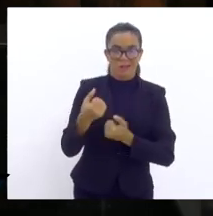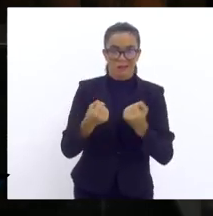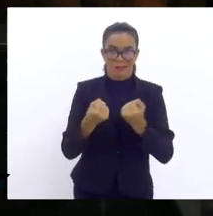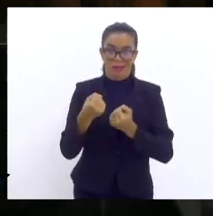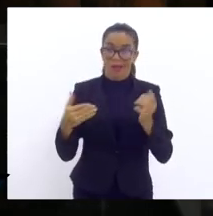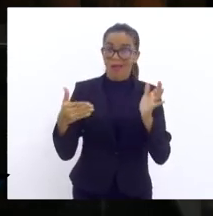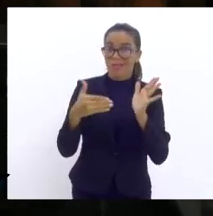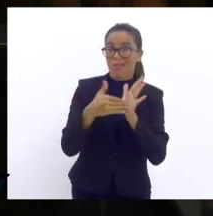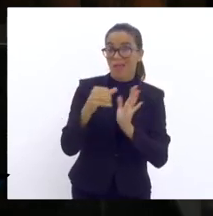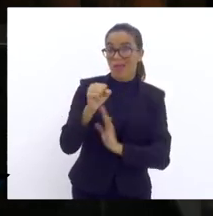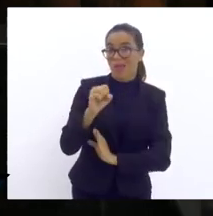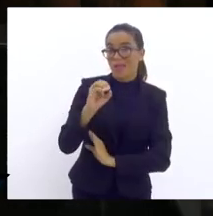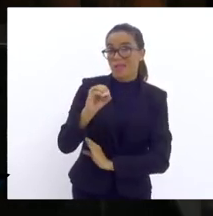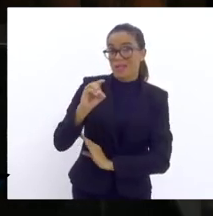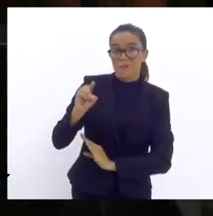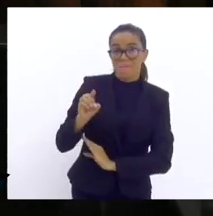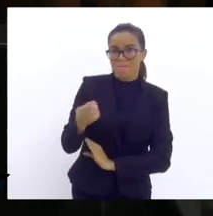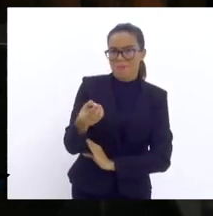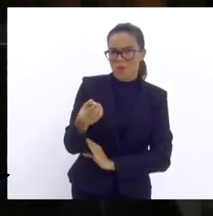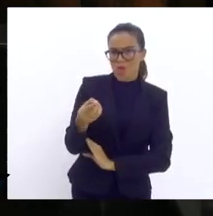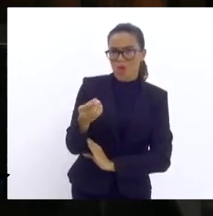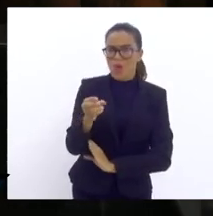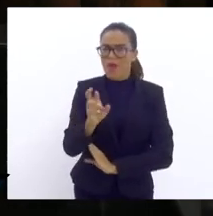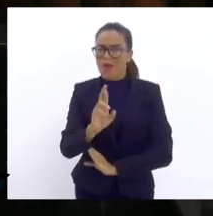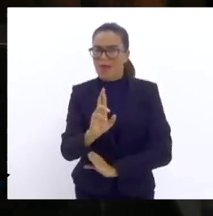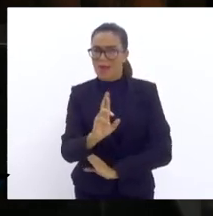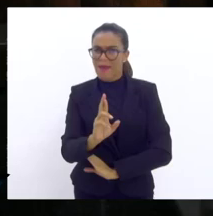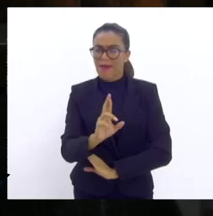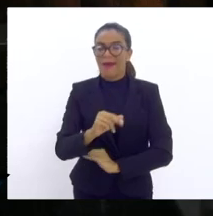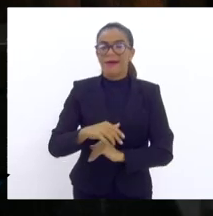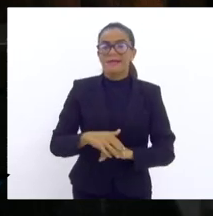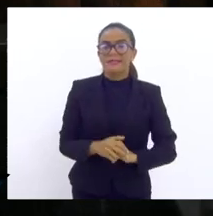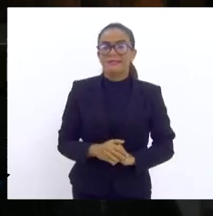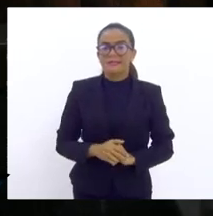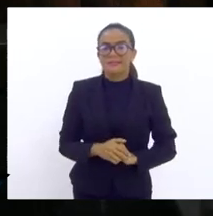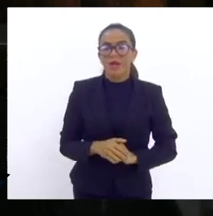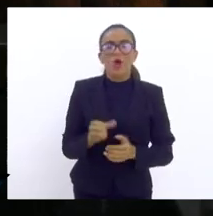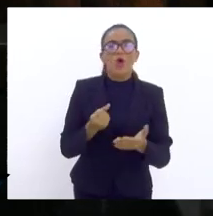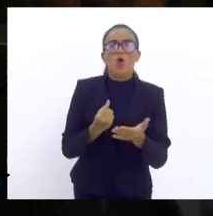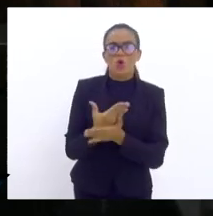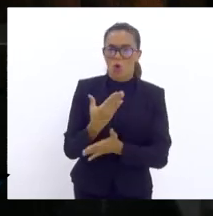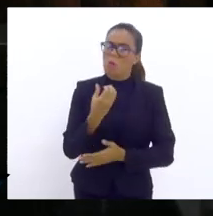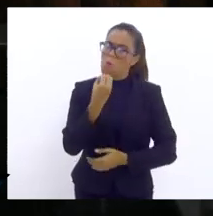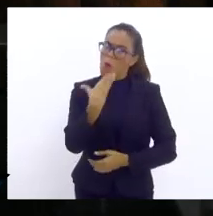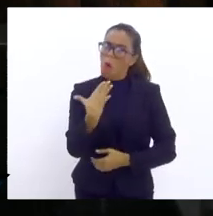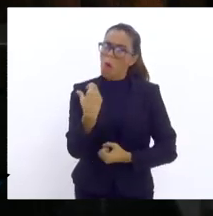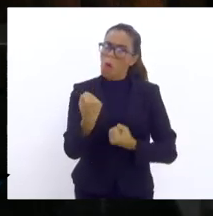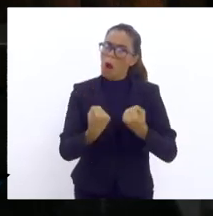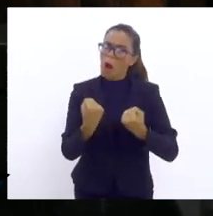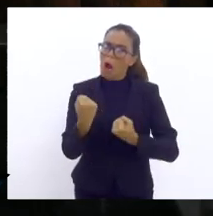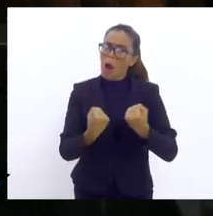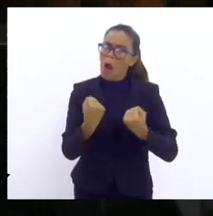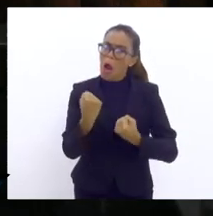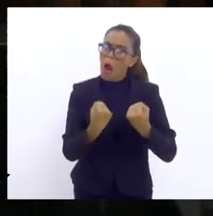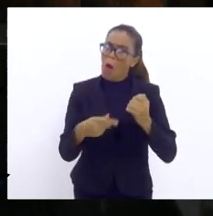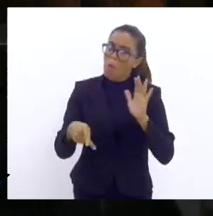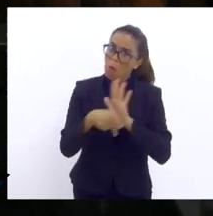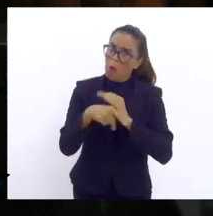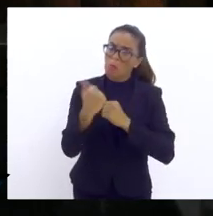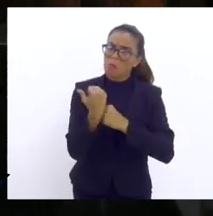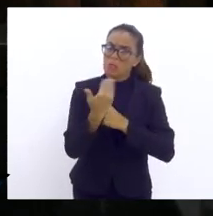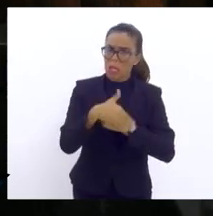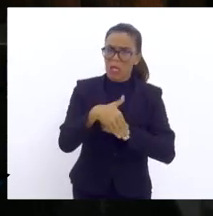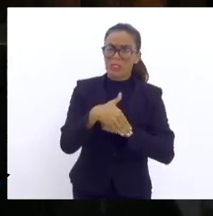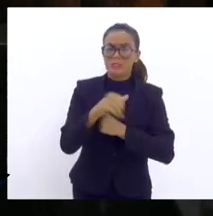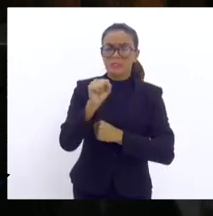reais. 80 mil reais se compra um bom táxi, porque o taxista